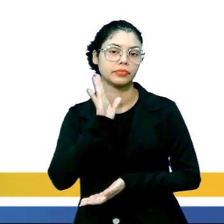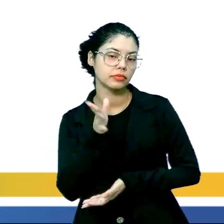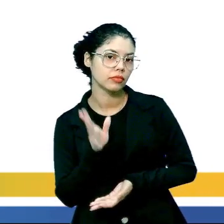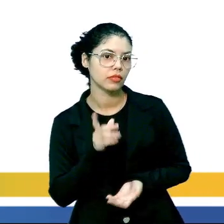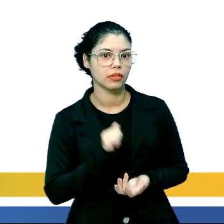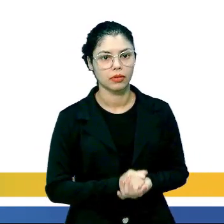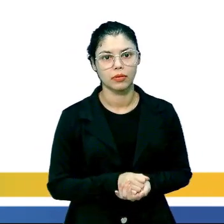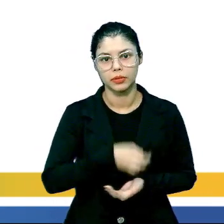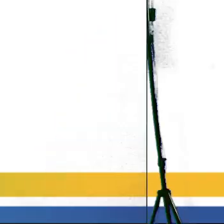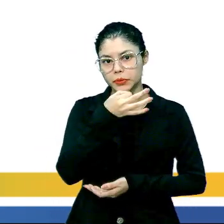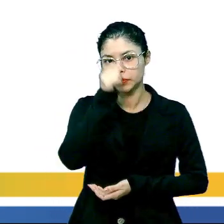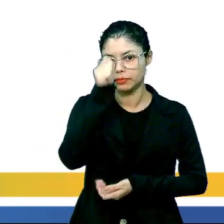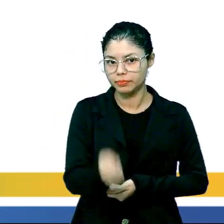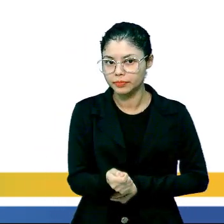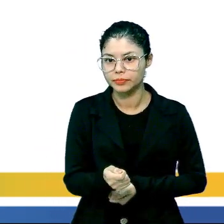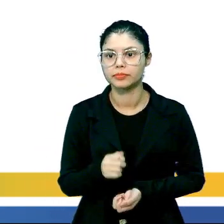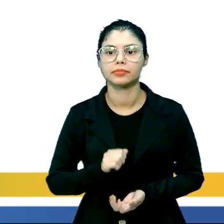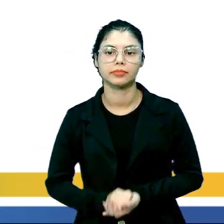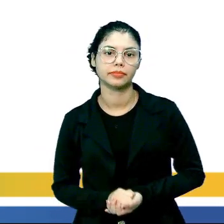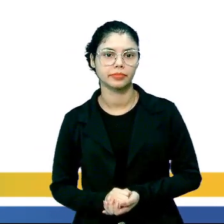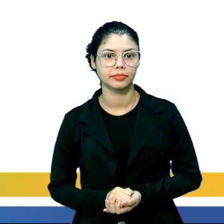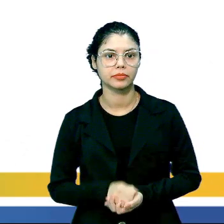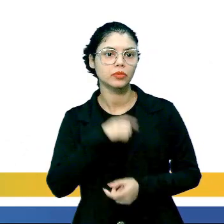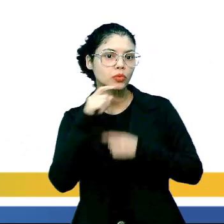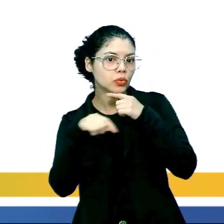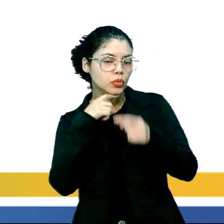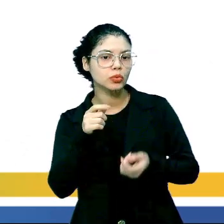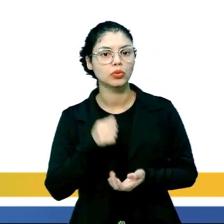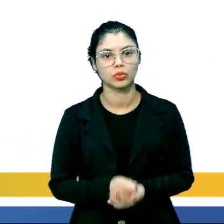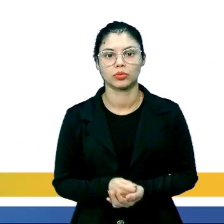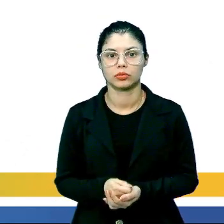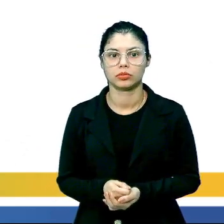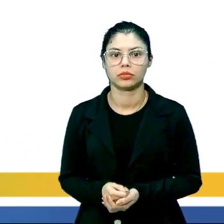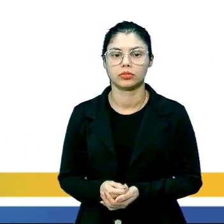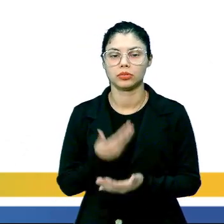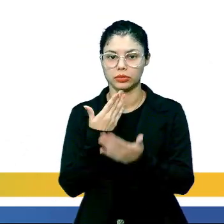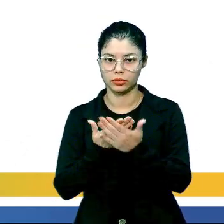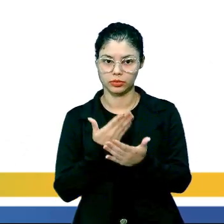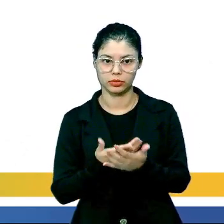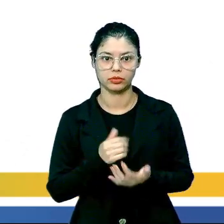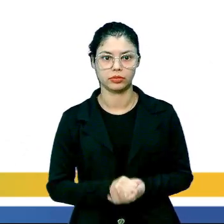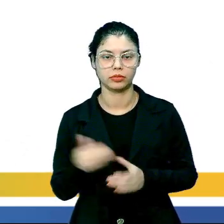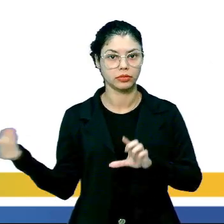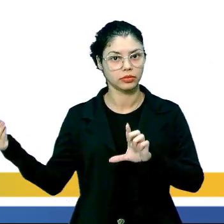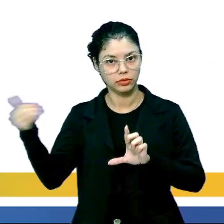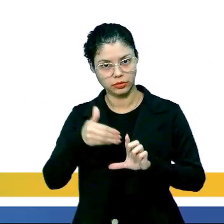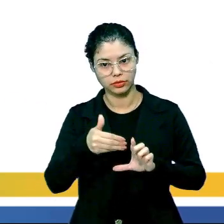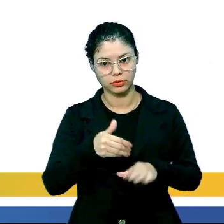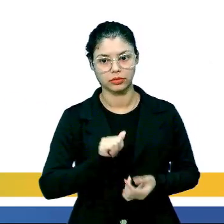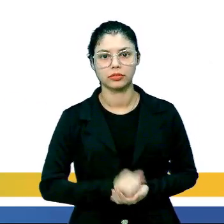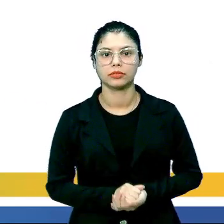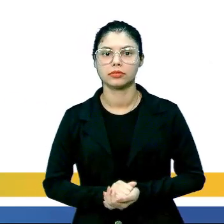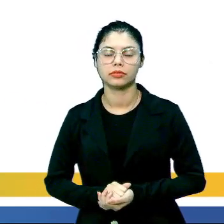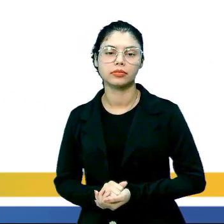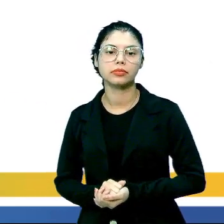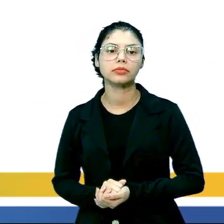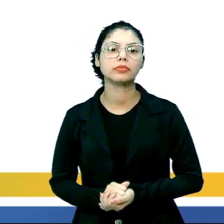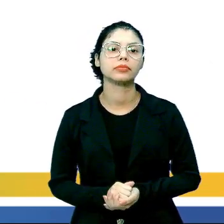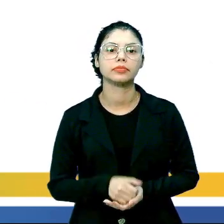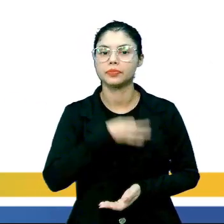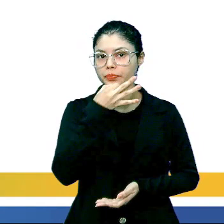estudamos argumento de autoridade. Qualquer dúvida, reprisem as nossas aulas. Acessem as nossas plataformas.